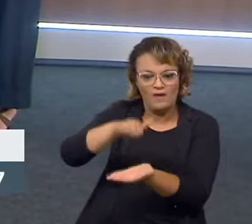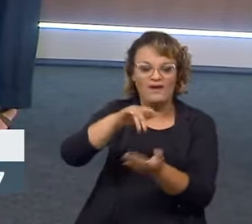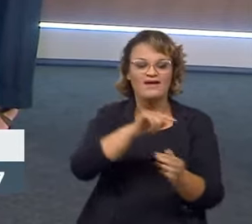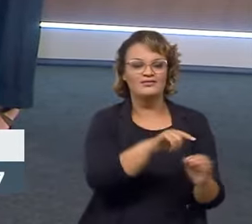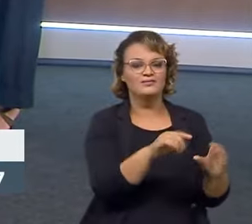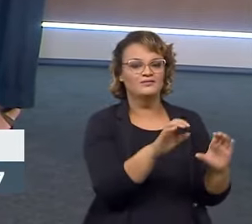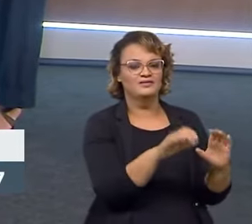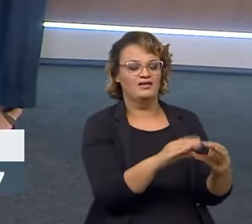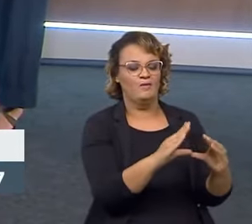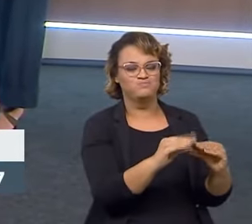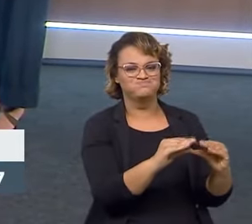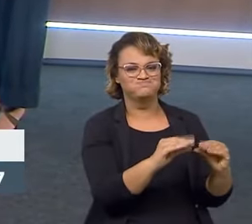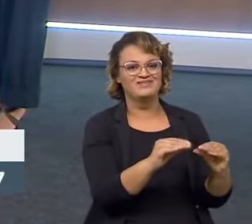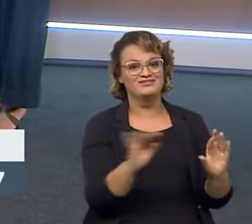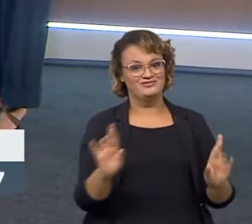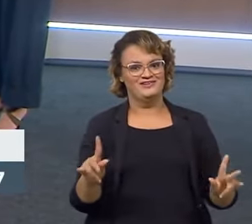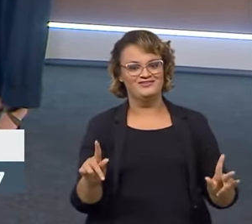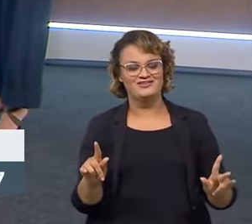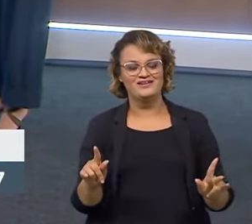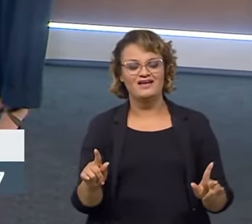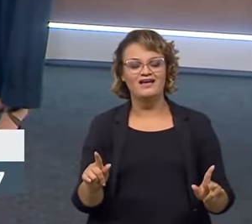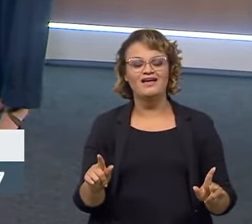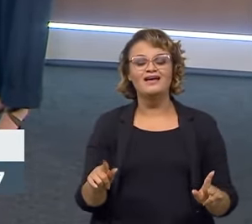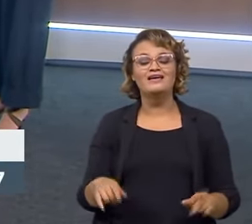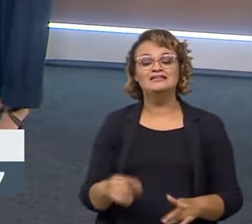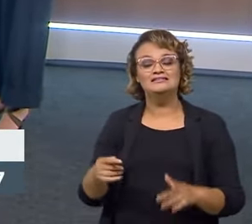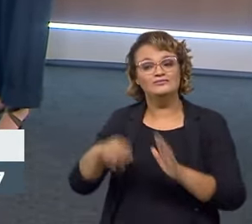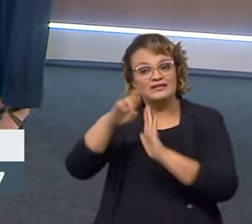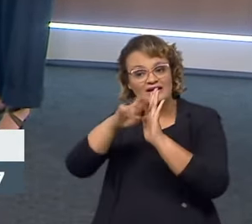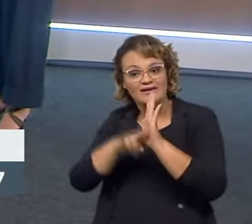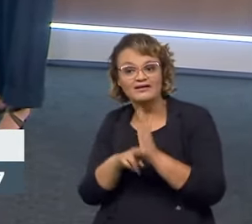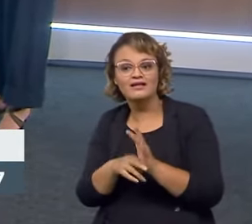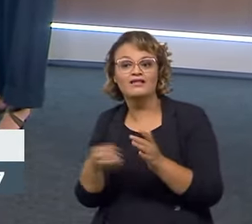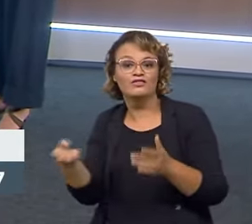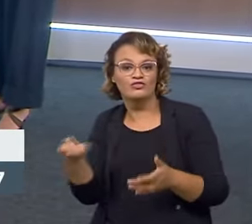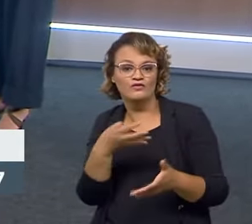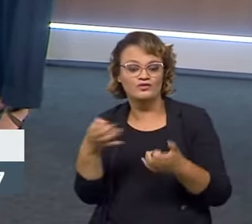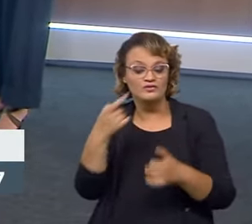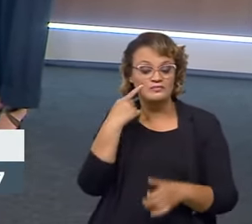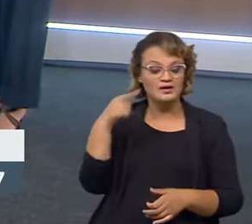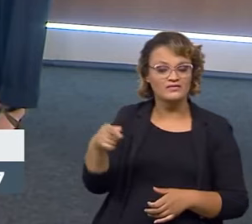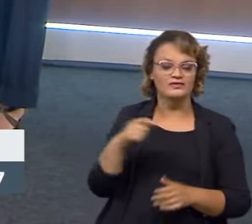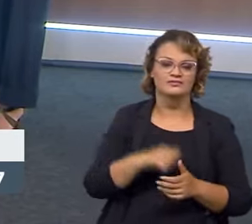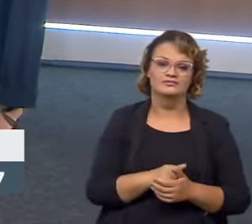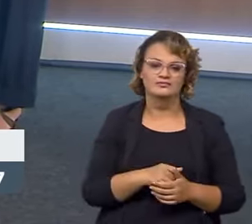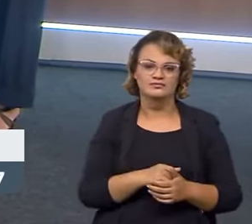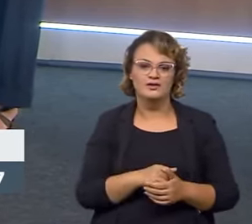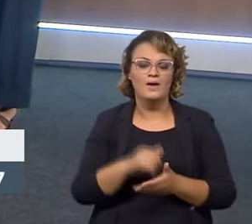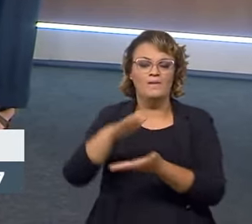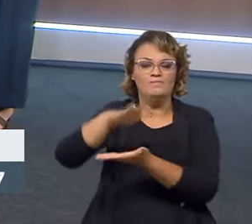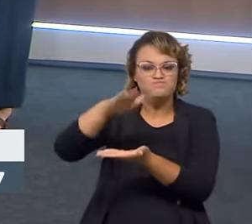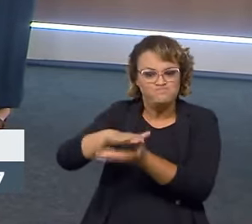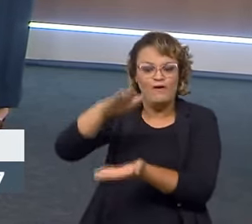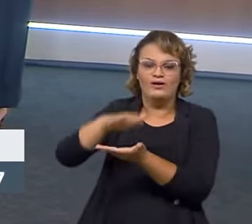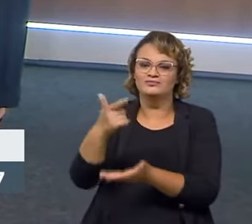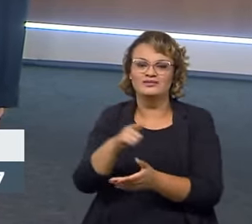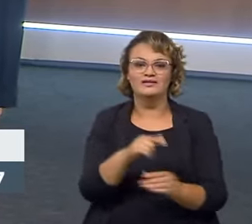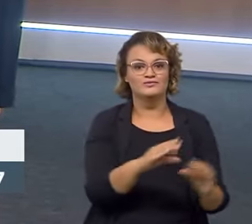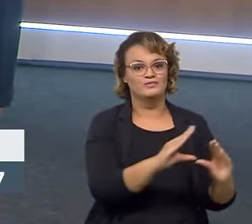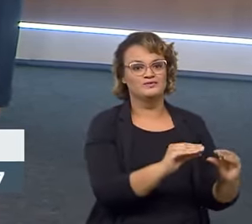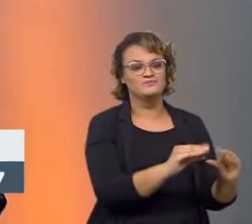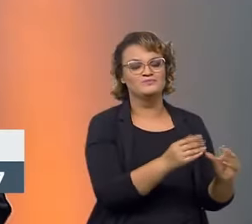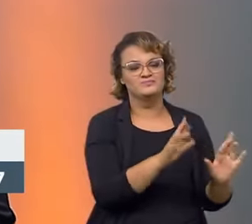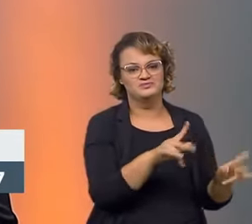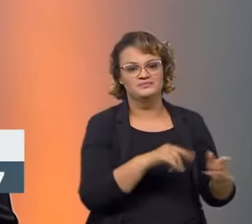Então, o que a Márcia citou foi uma nova reedição do regulamento para atualizar tudo em bases novas.